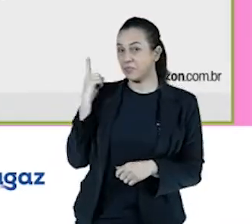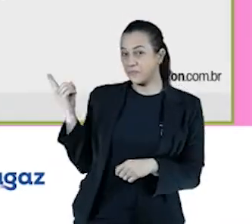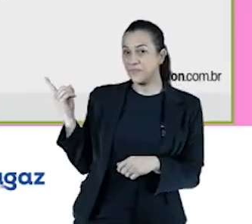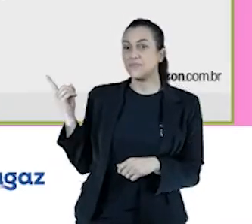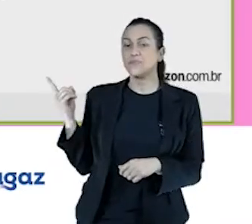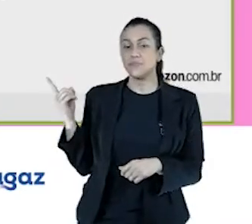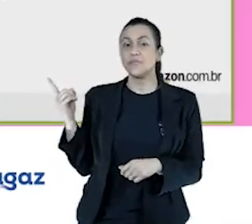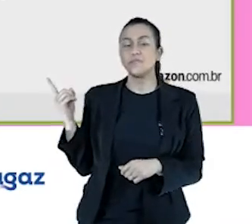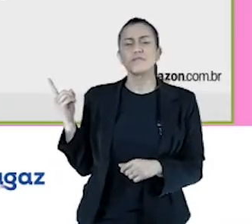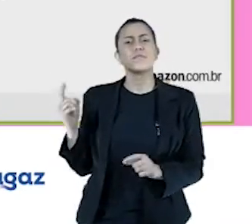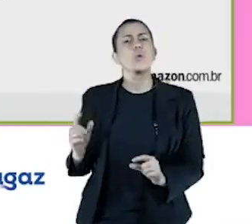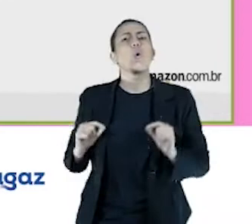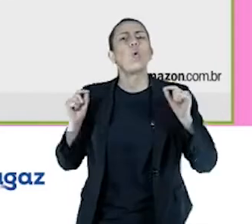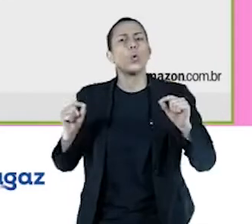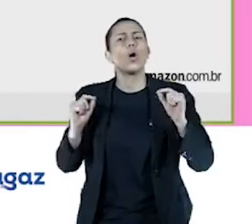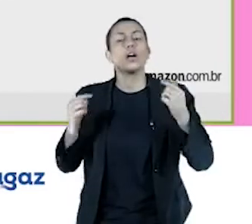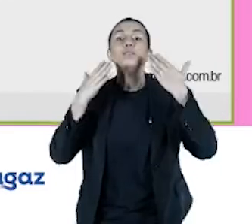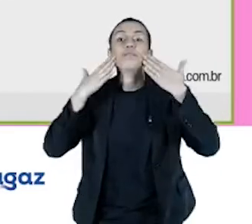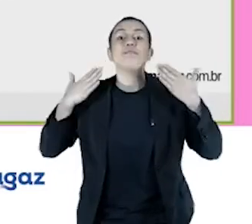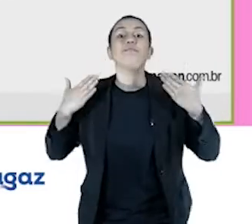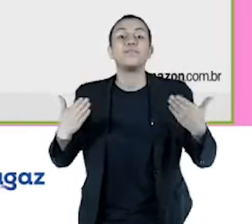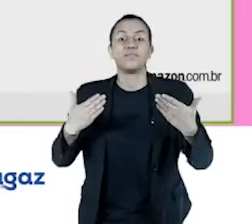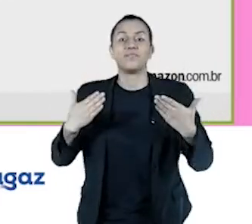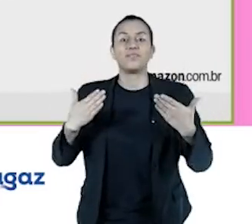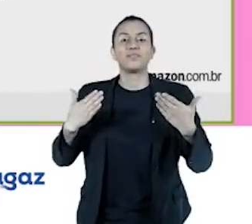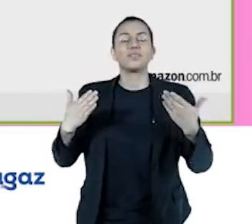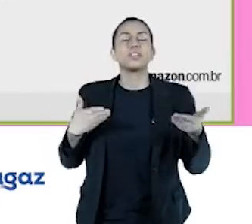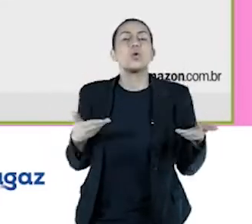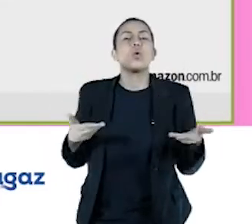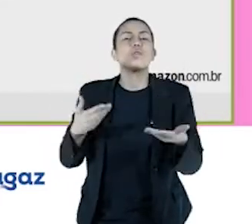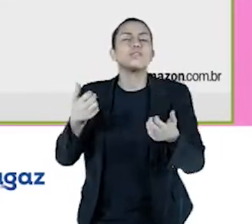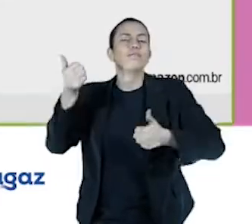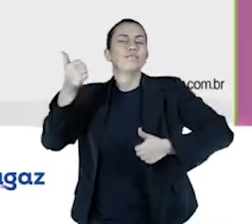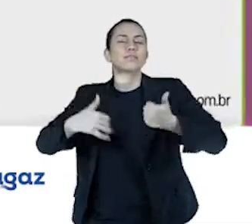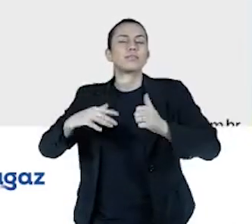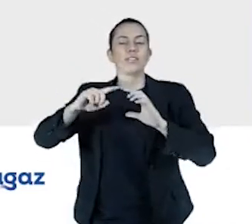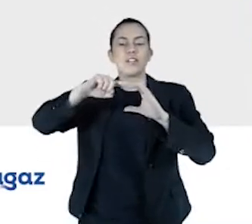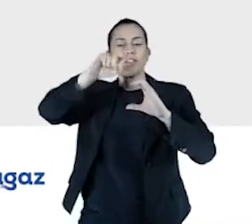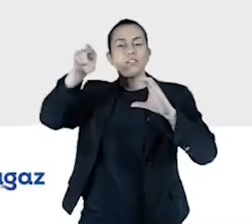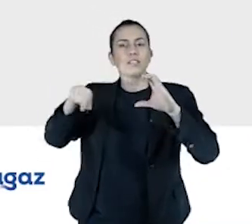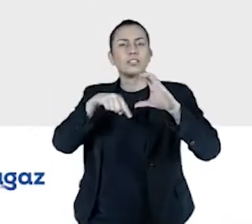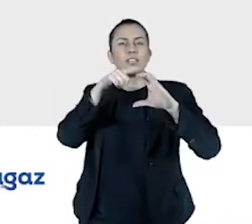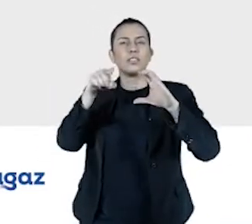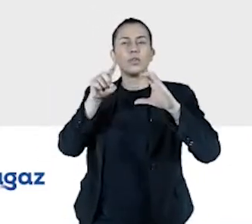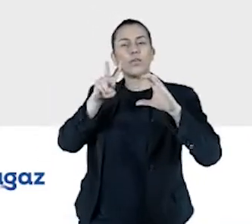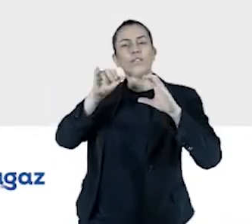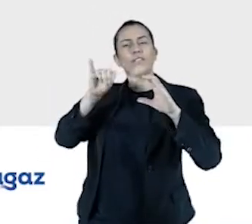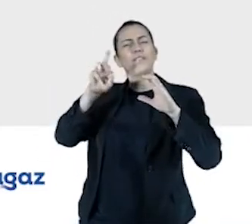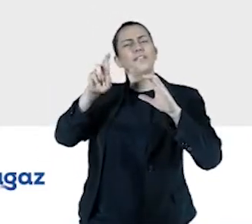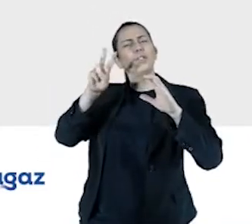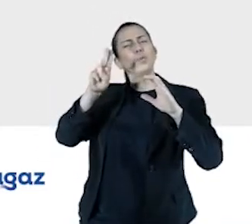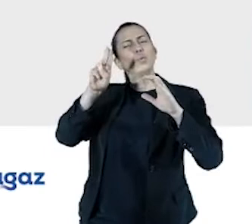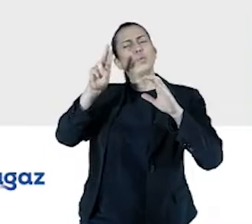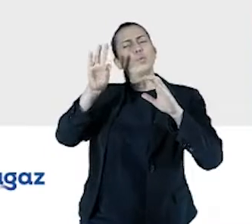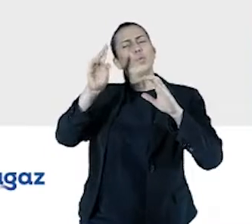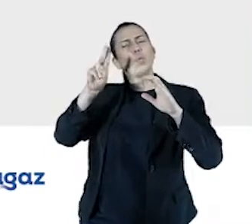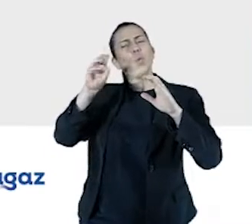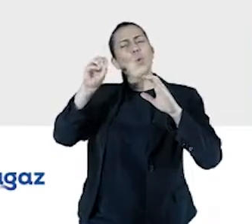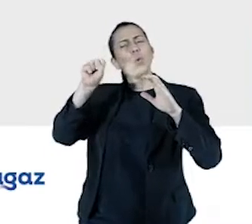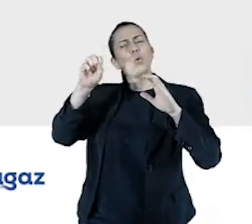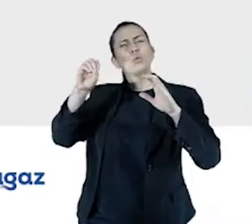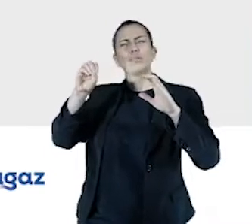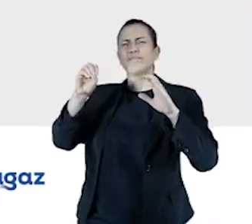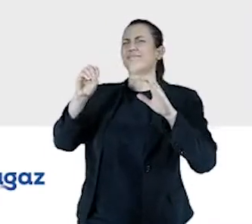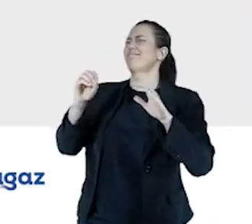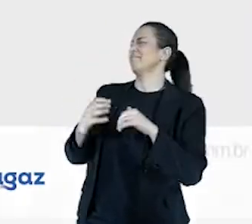E acho que, e eu queria apresentar para vocês aqui hoje o que a gente chama de círculo virtuoso, né, e o que é o círculo virtuoso? Quando a gente olha esse